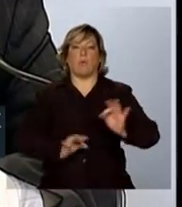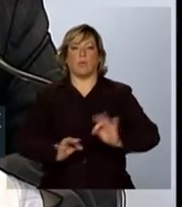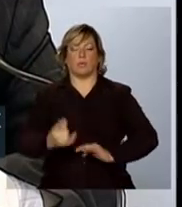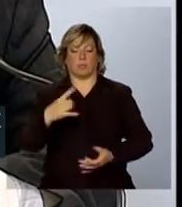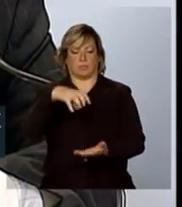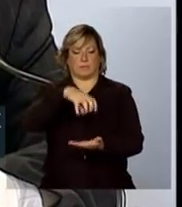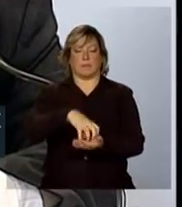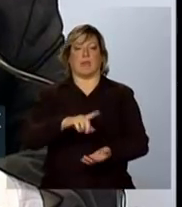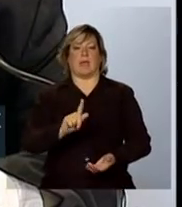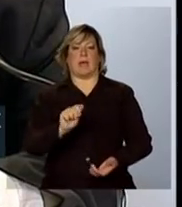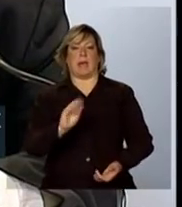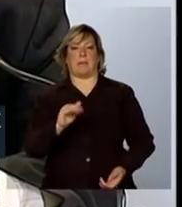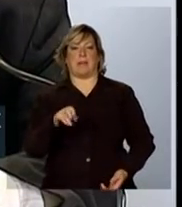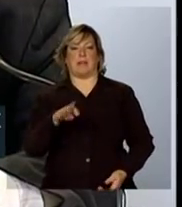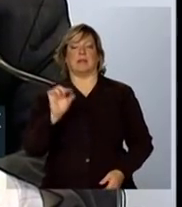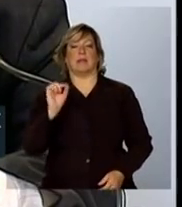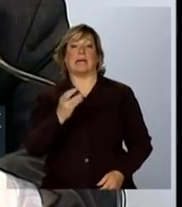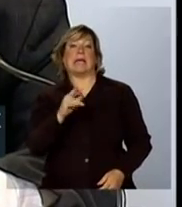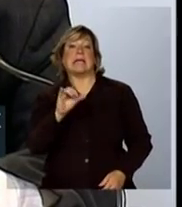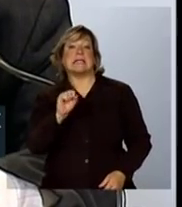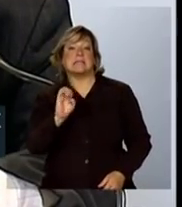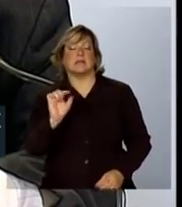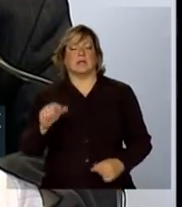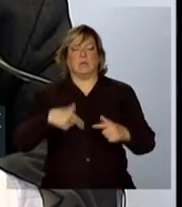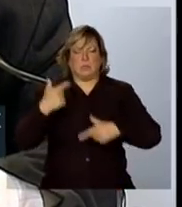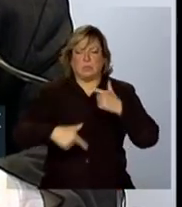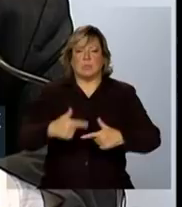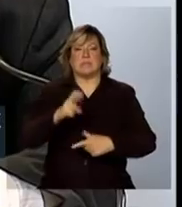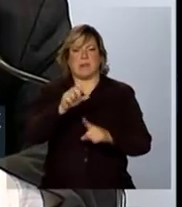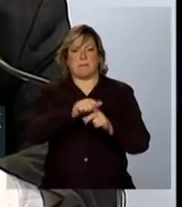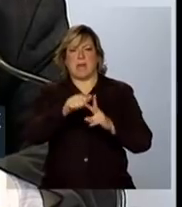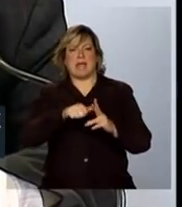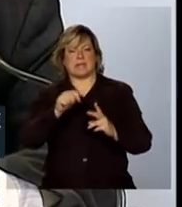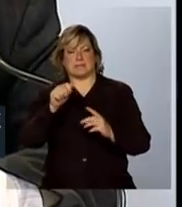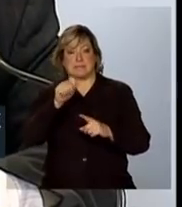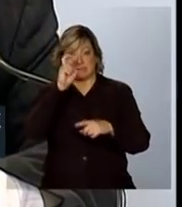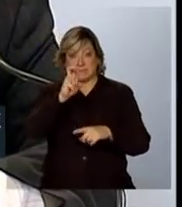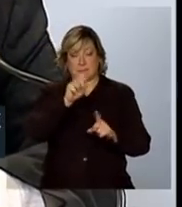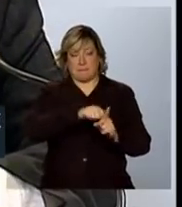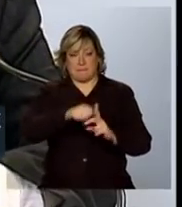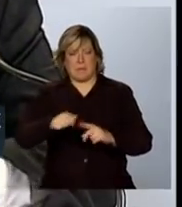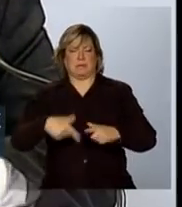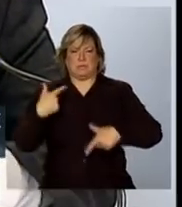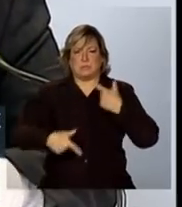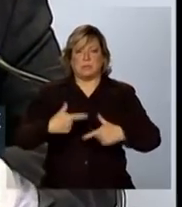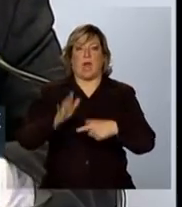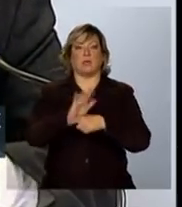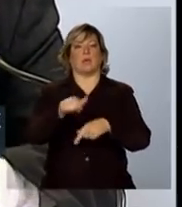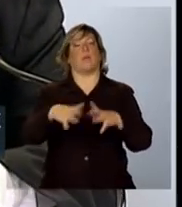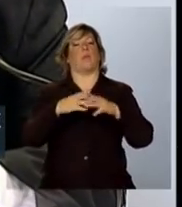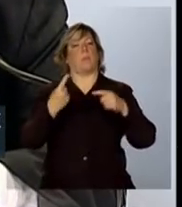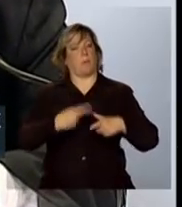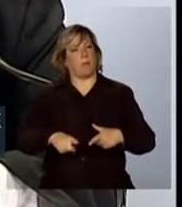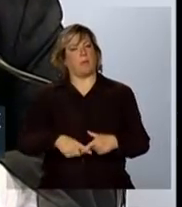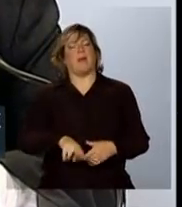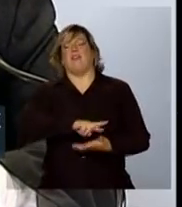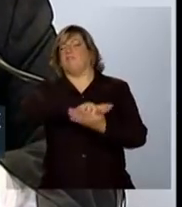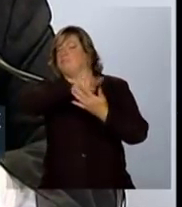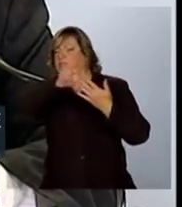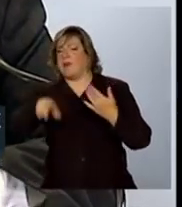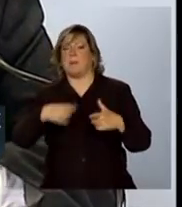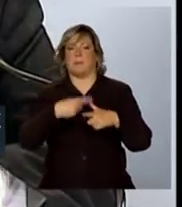gabinete de crise que atuou durante cinco meses continuamente em torno daquilo. E várias questões foram